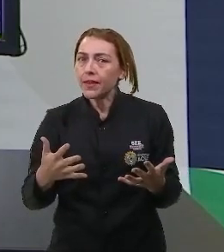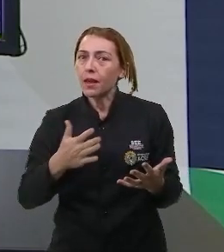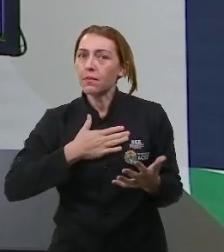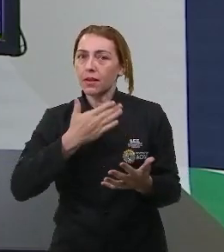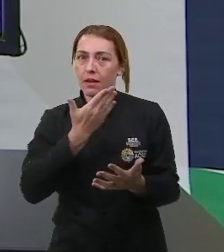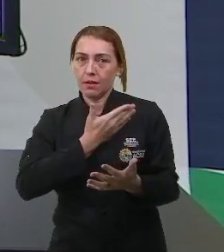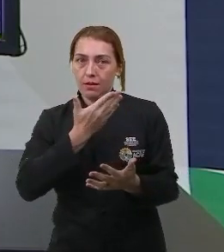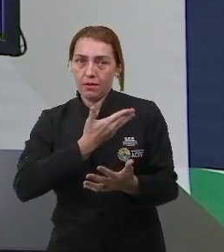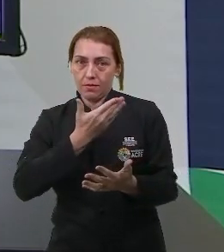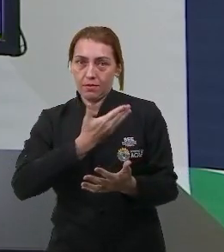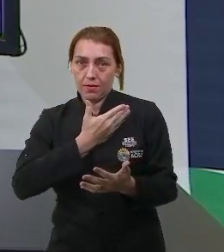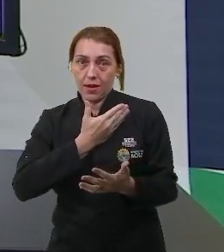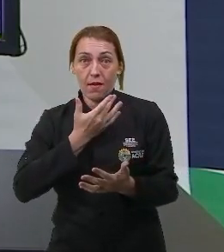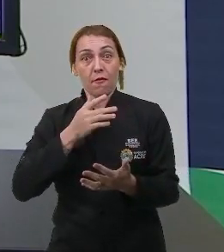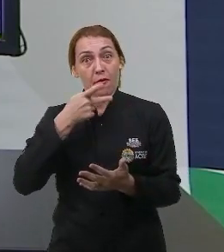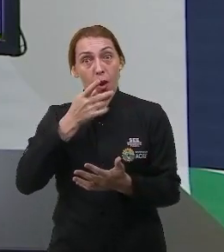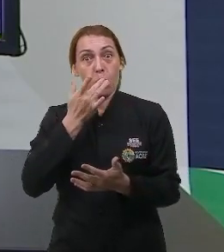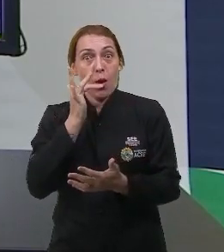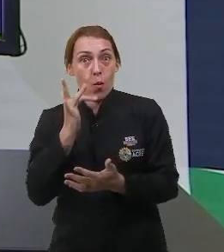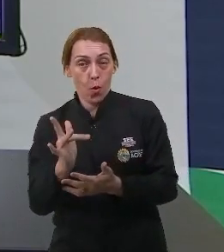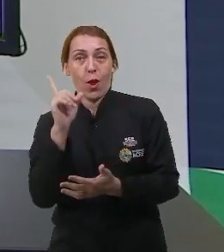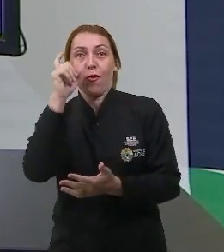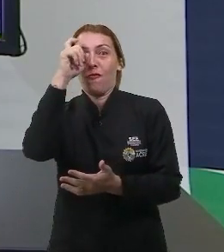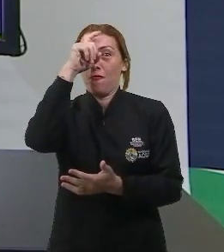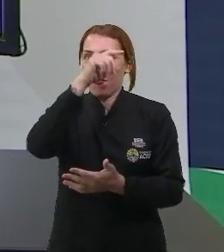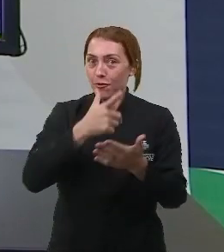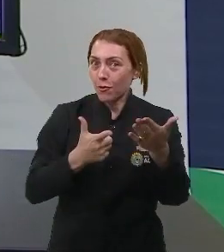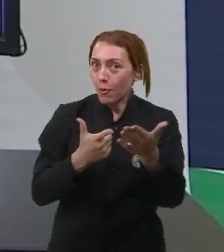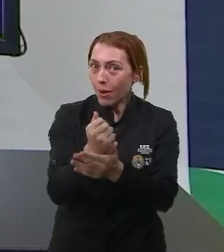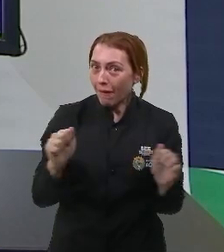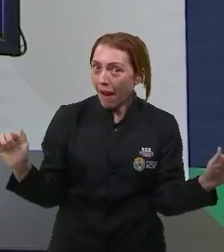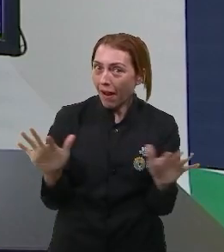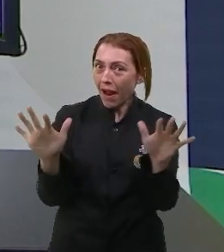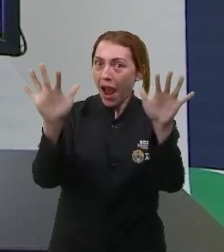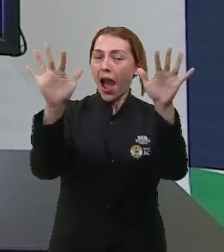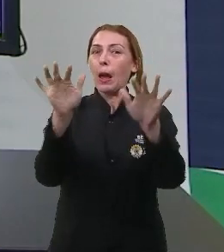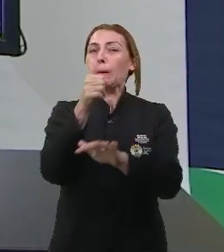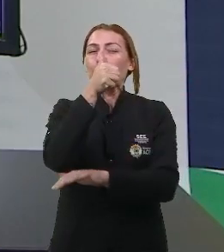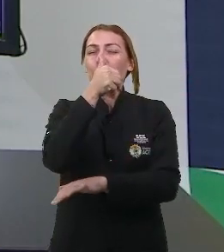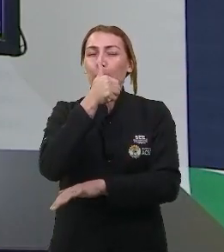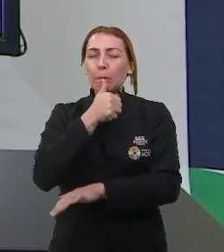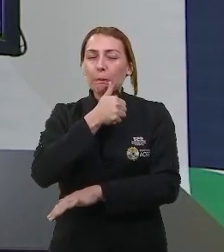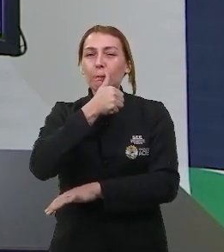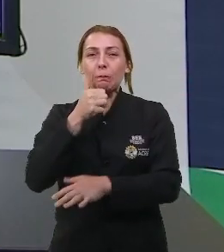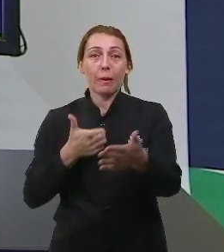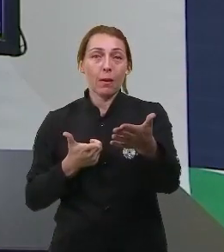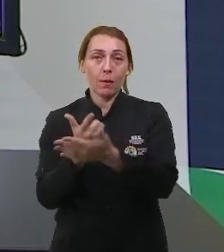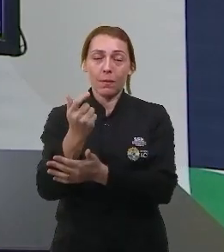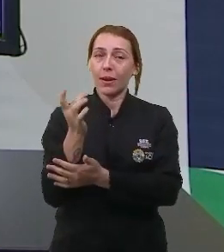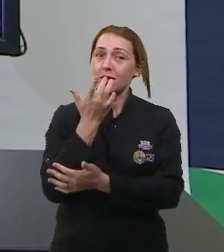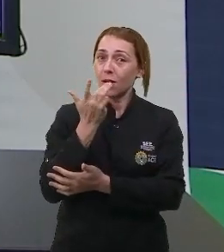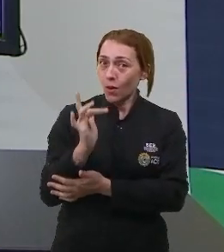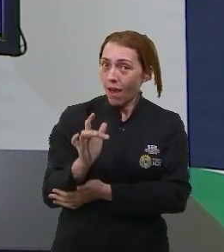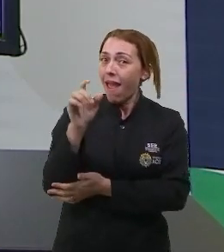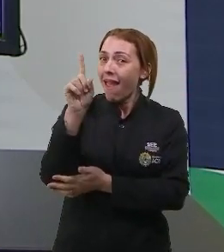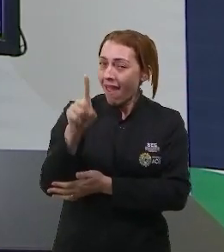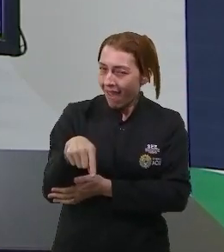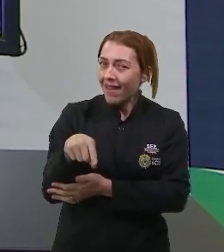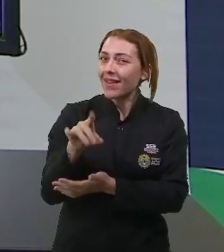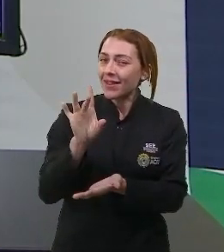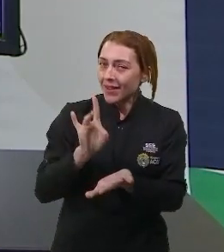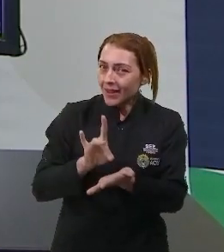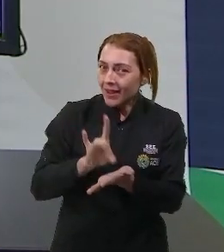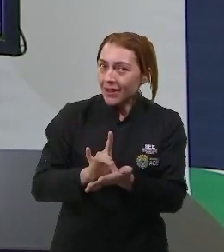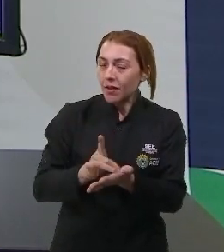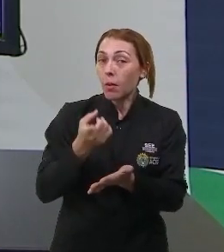colega aqui falou que é o ouro, que é difícil de comprar, que é caro, é sacrifício para comprar ouro. Será que é isso mesmo?